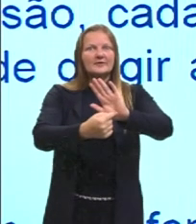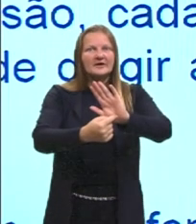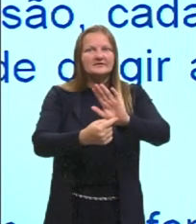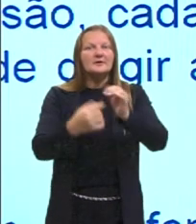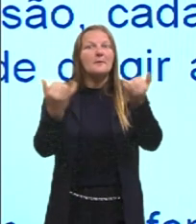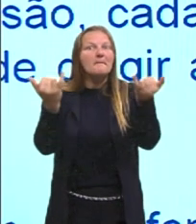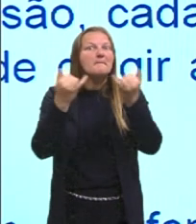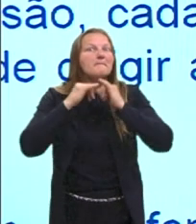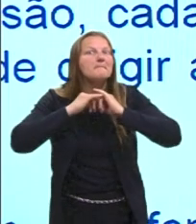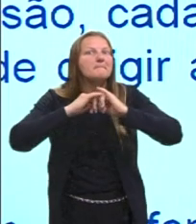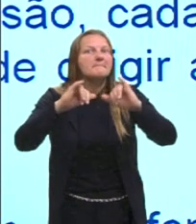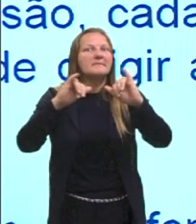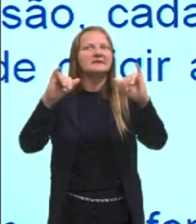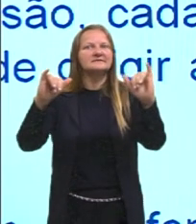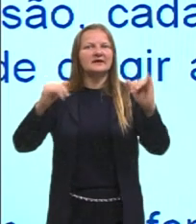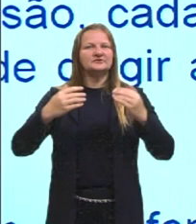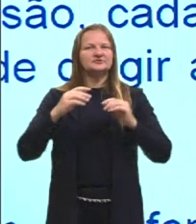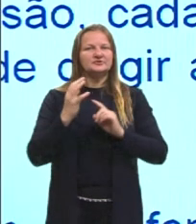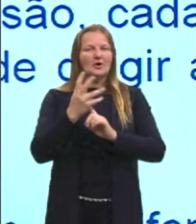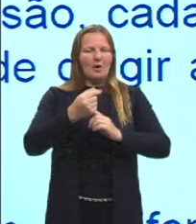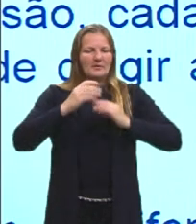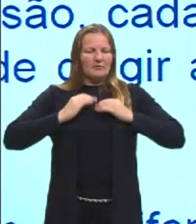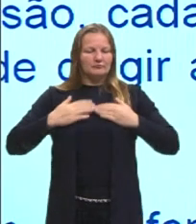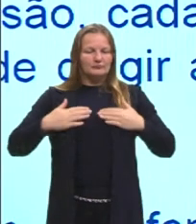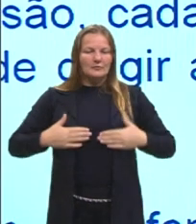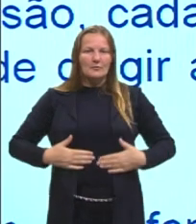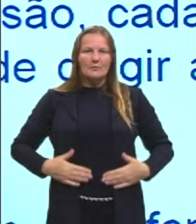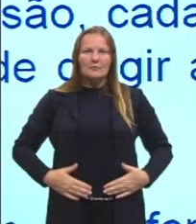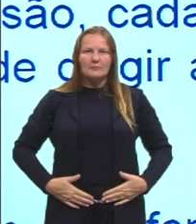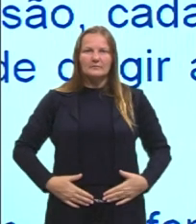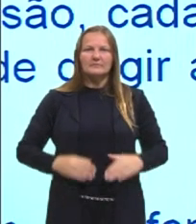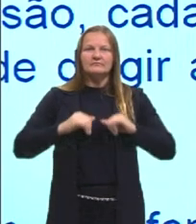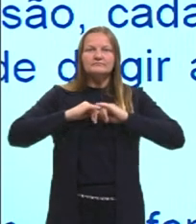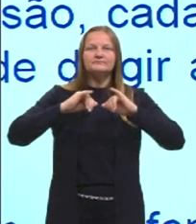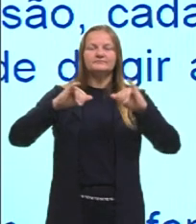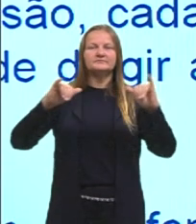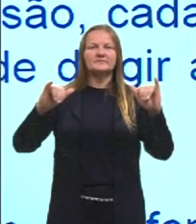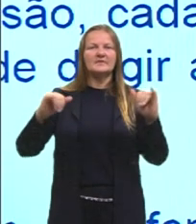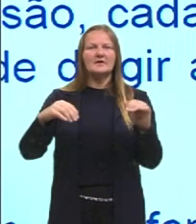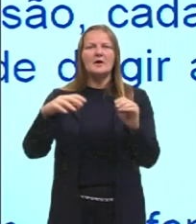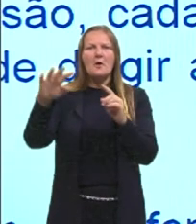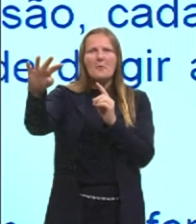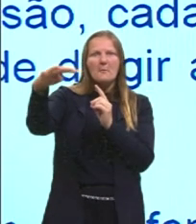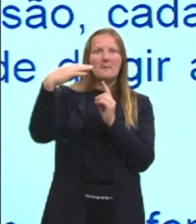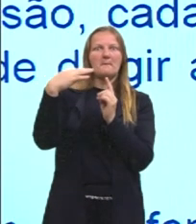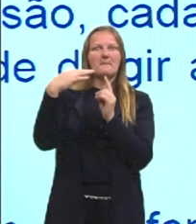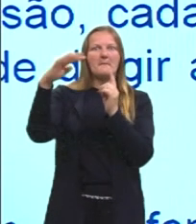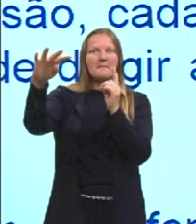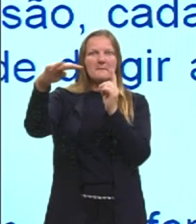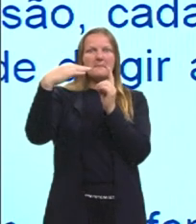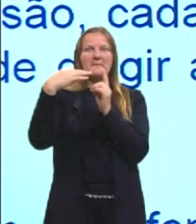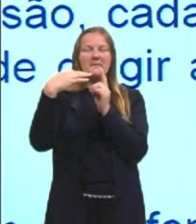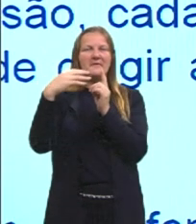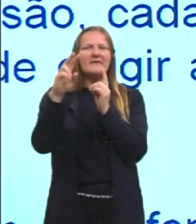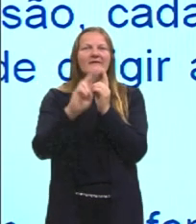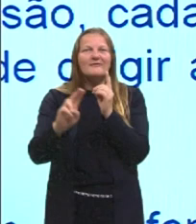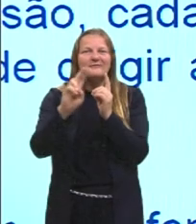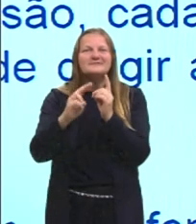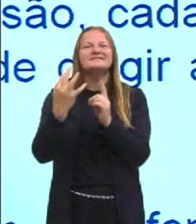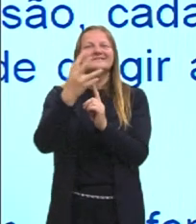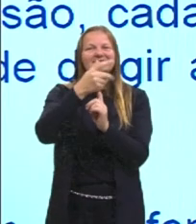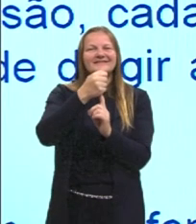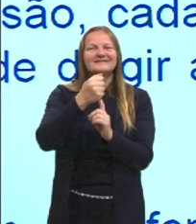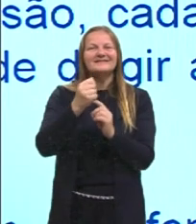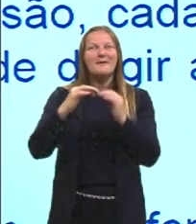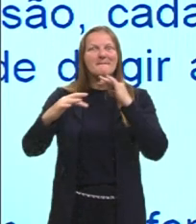mensagens. E a obra acontece quando ela é vestida, quando ela é utilizada e ela